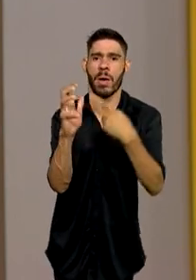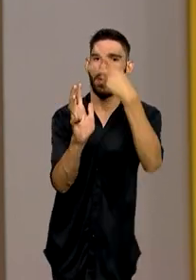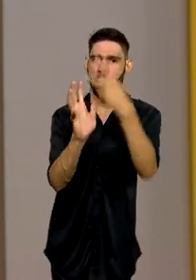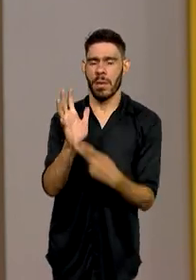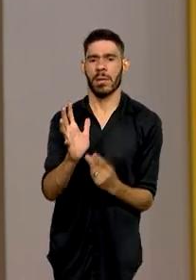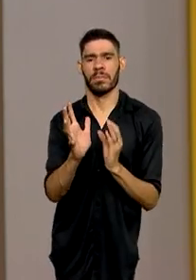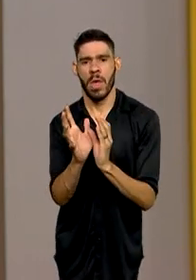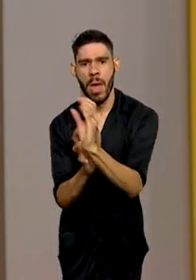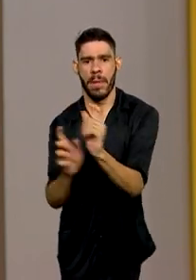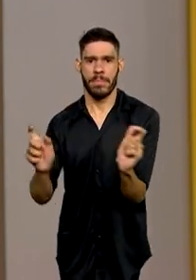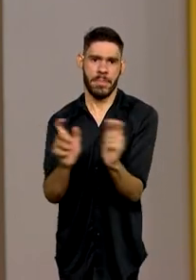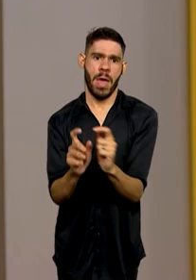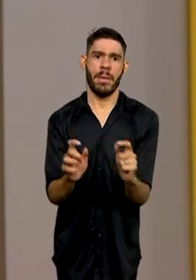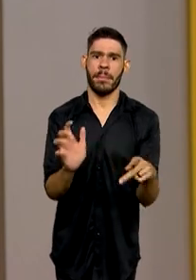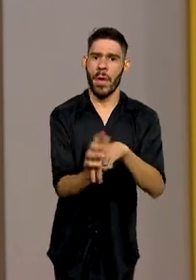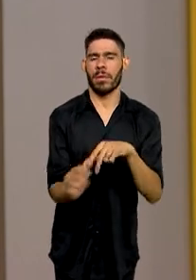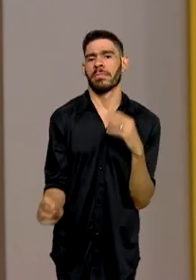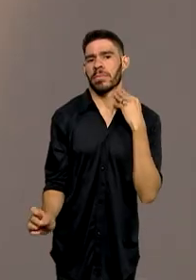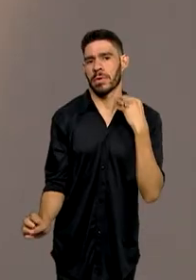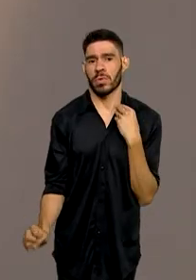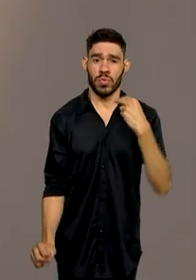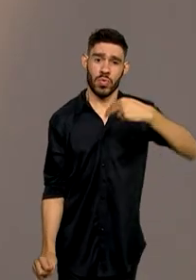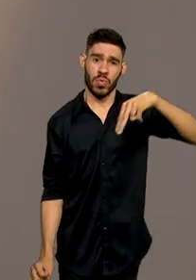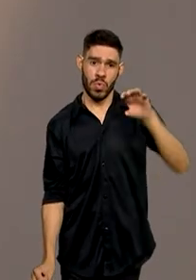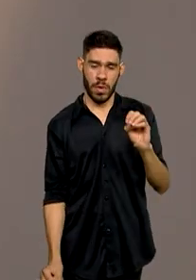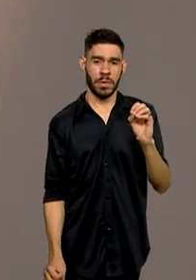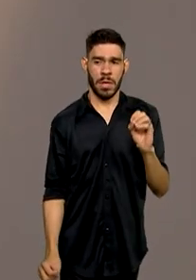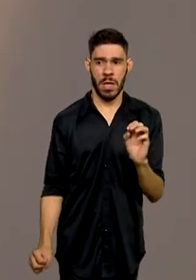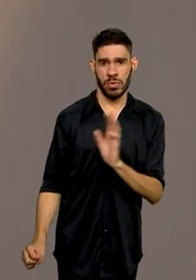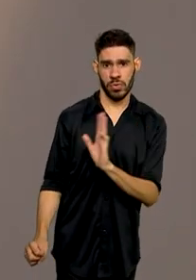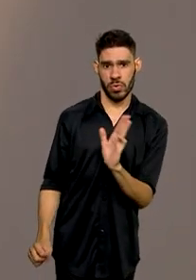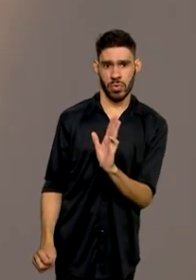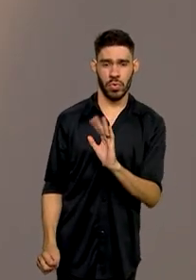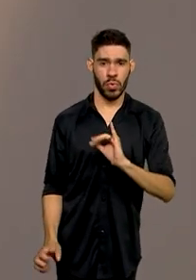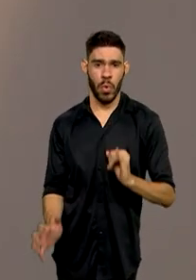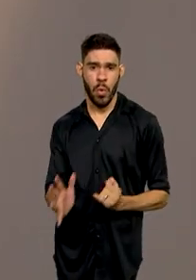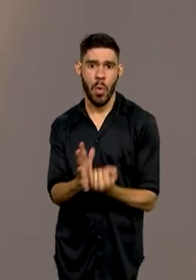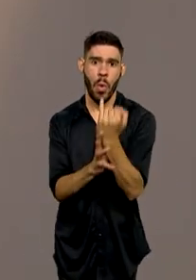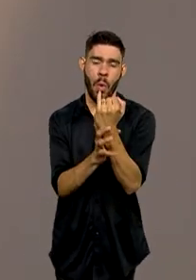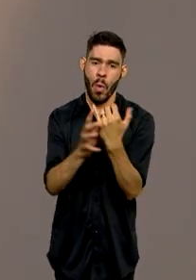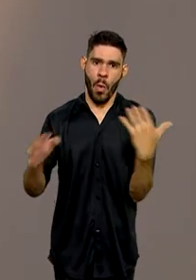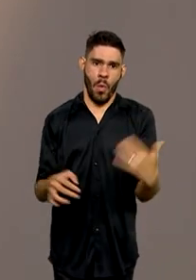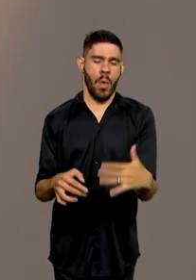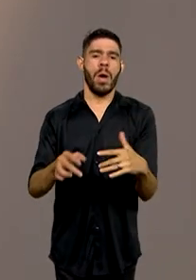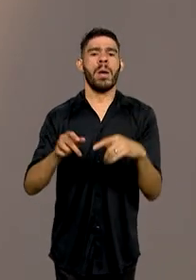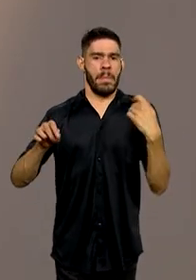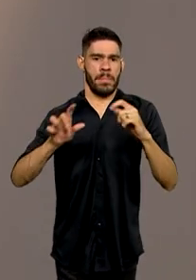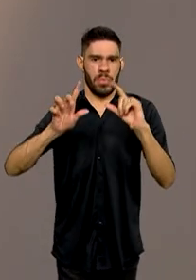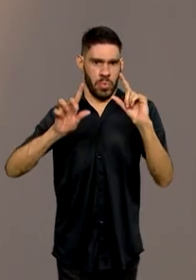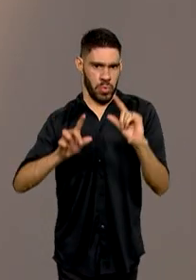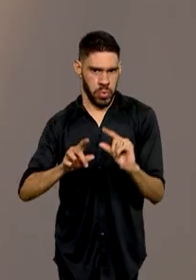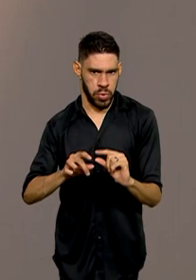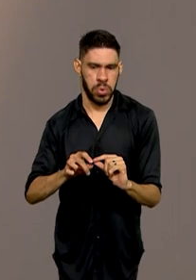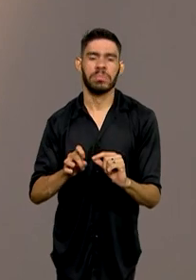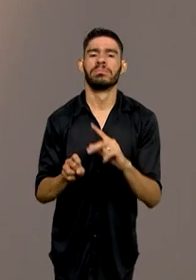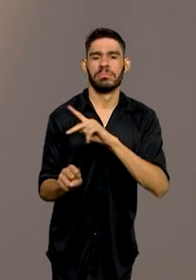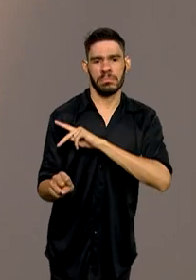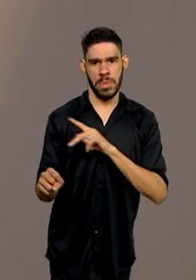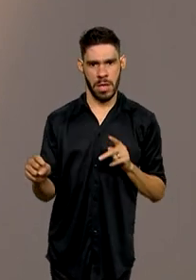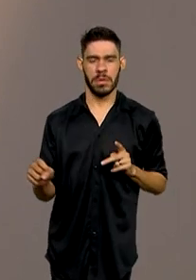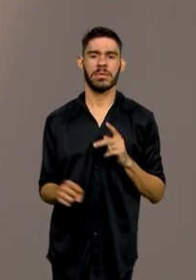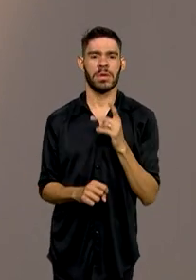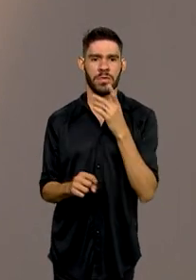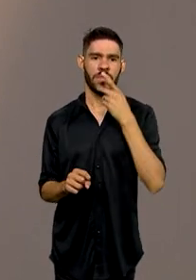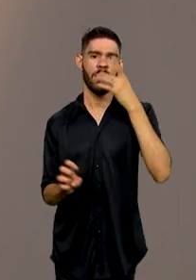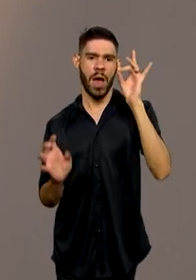urbano e rural do Banco do Nordeste. Para Lula, os juros ainda estão altos e precisam baixar mais. O presidente também